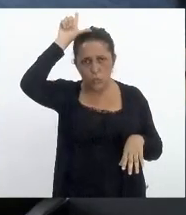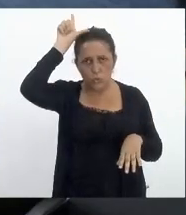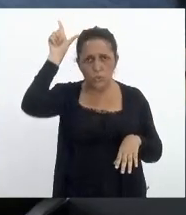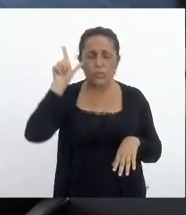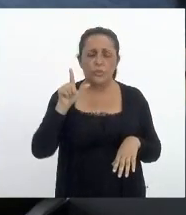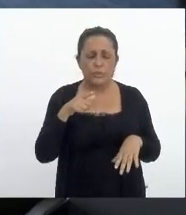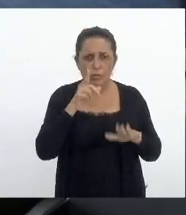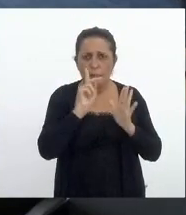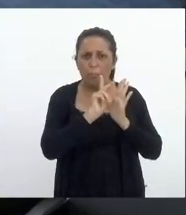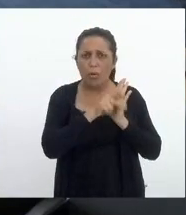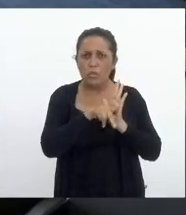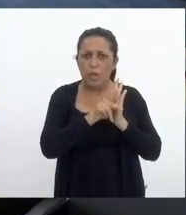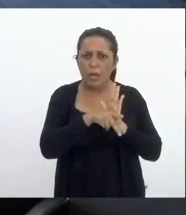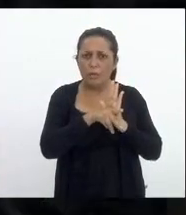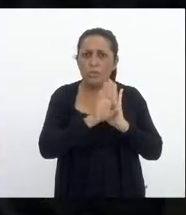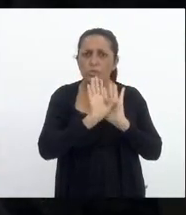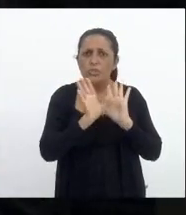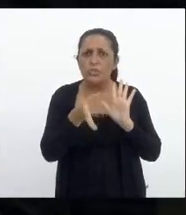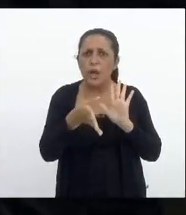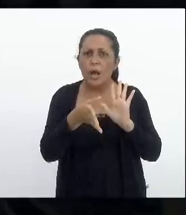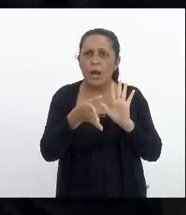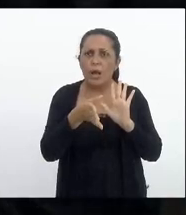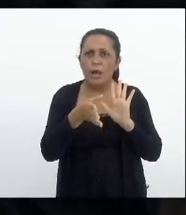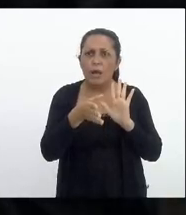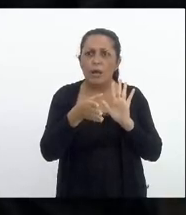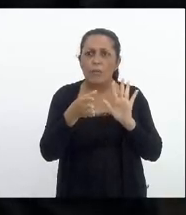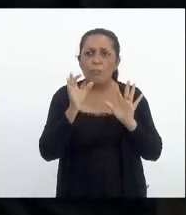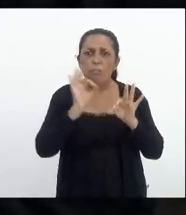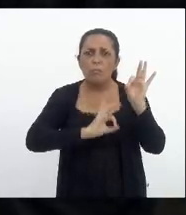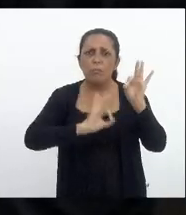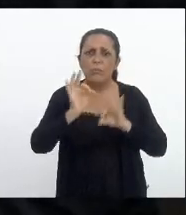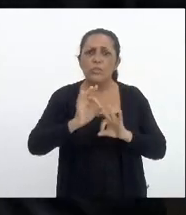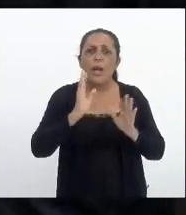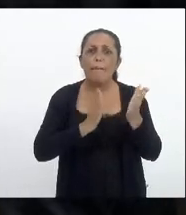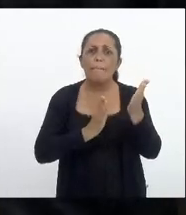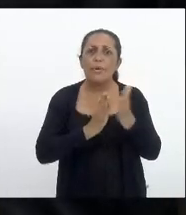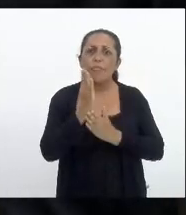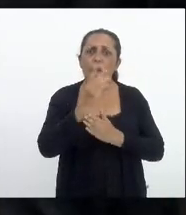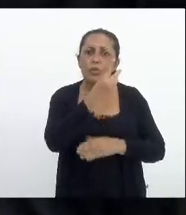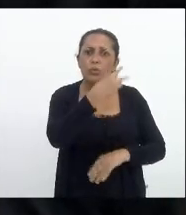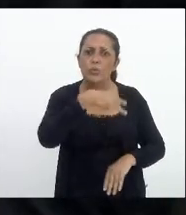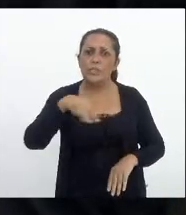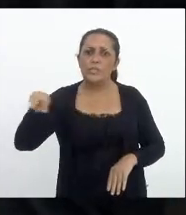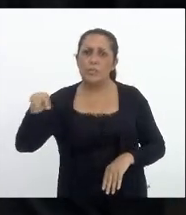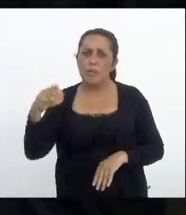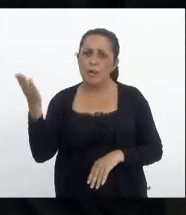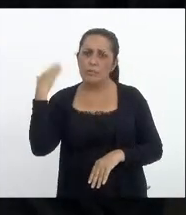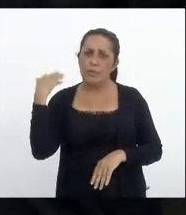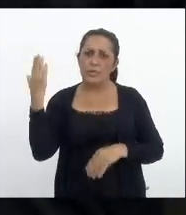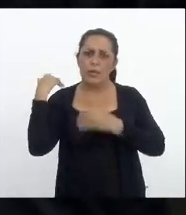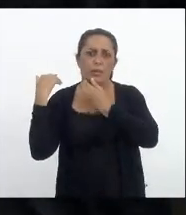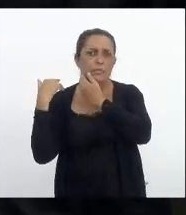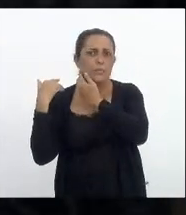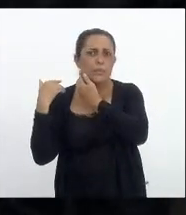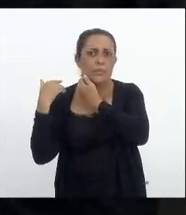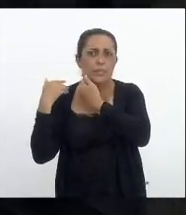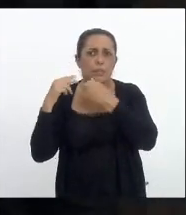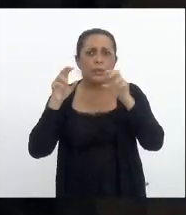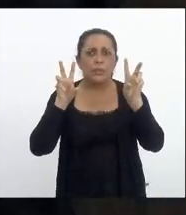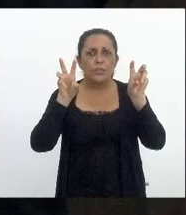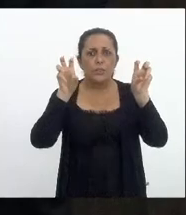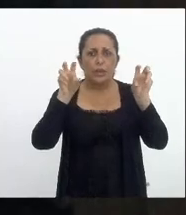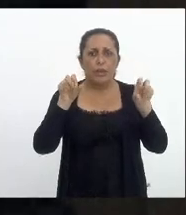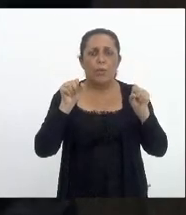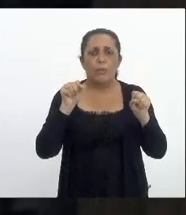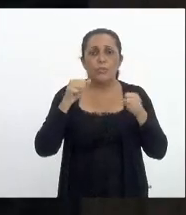projeto já não estava contemplado naquele que foi aprovado há duas semanas atrás na questão da